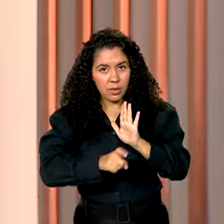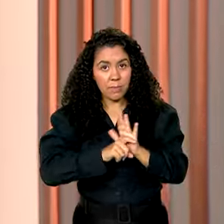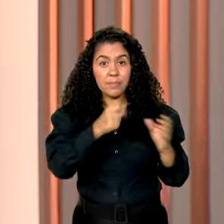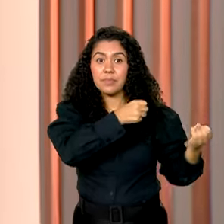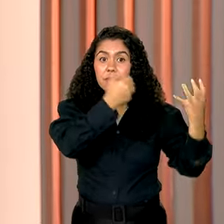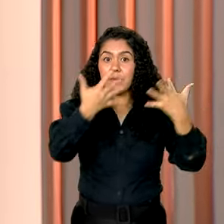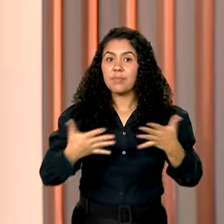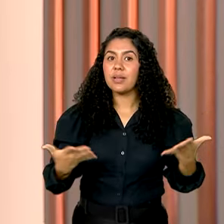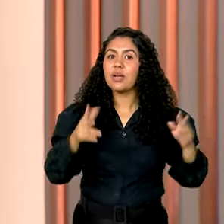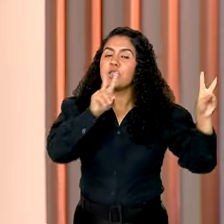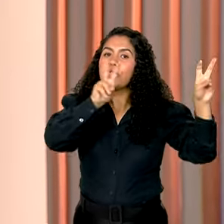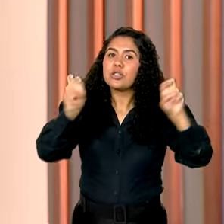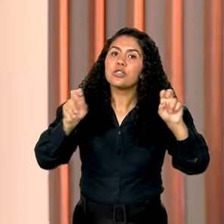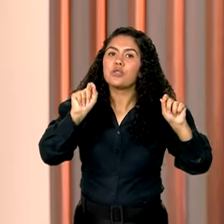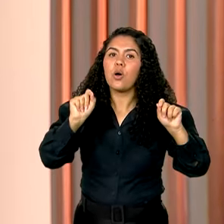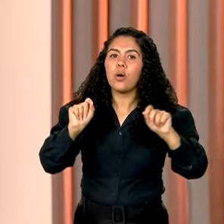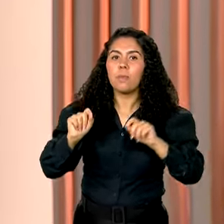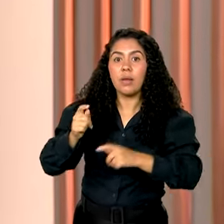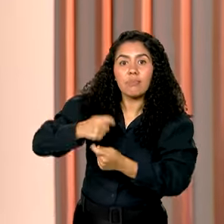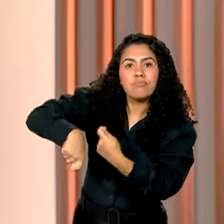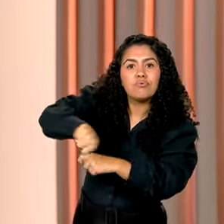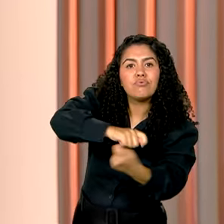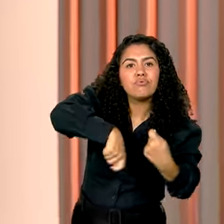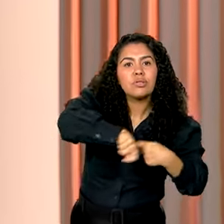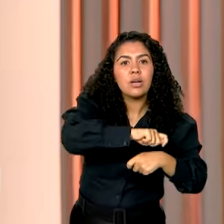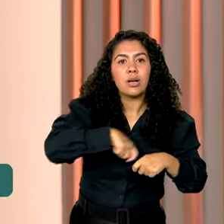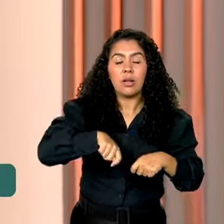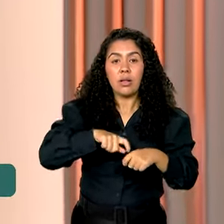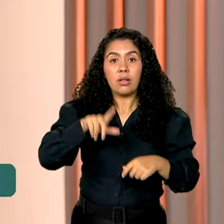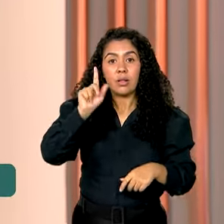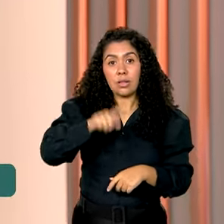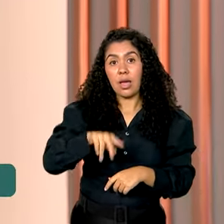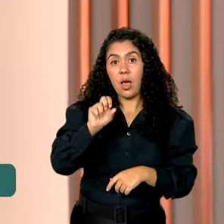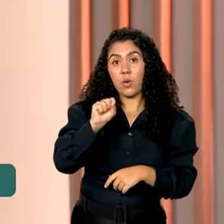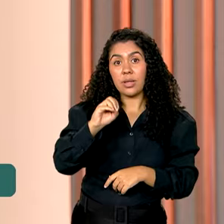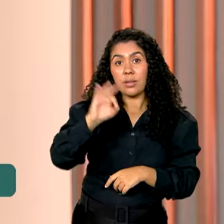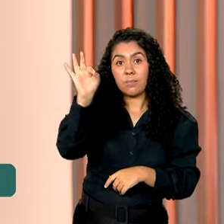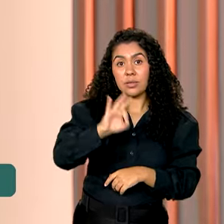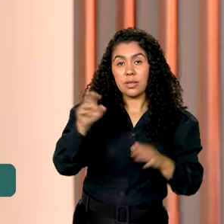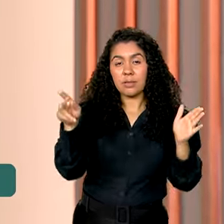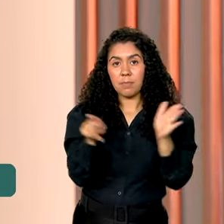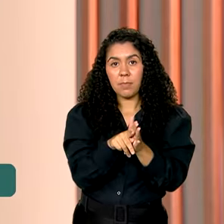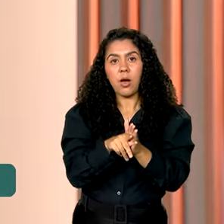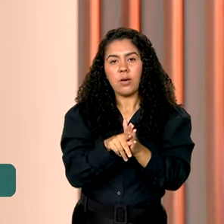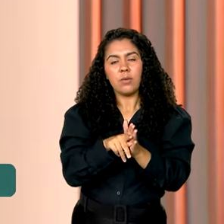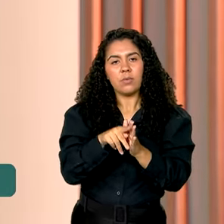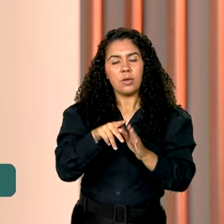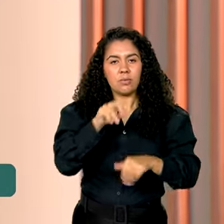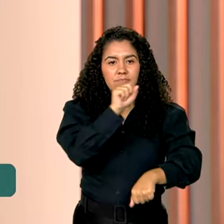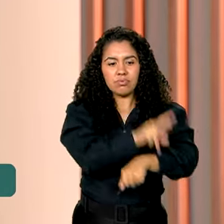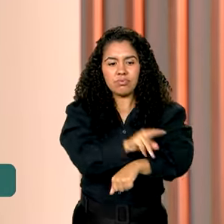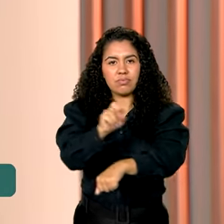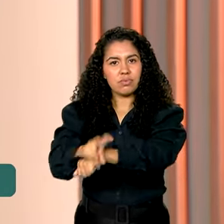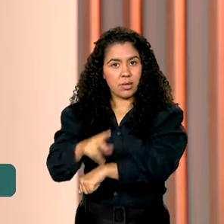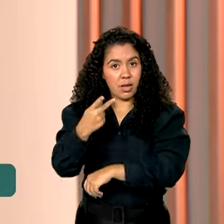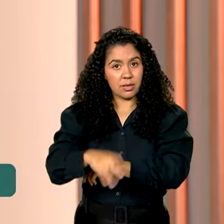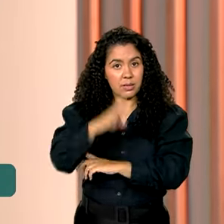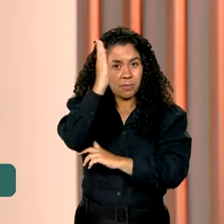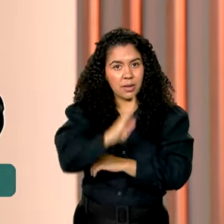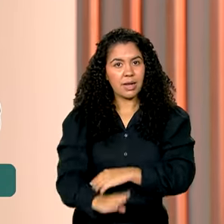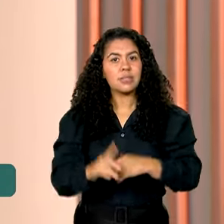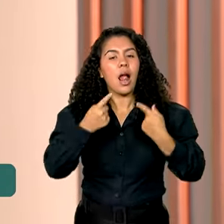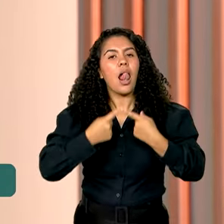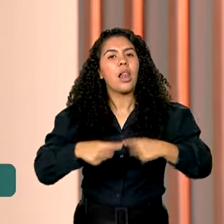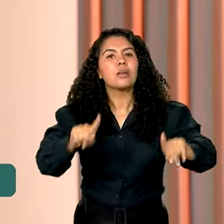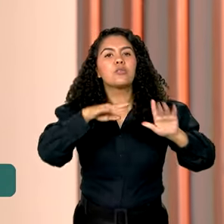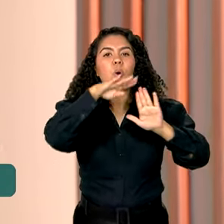concentram 80% dos empregos formais criados no país. E para apoiar esse setor, o governo federal lançou